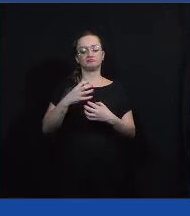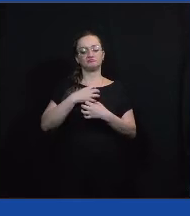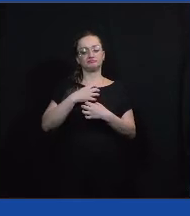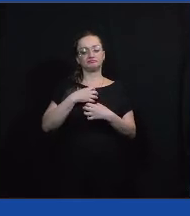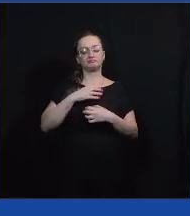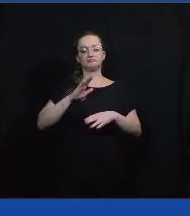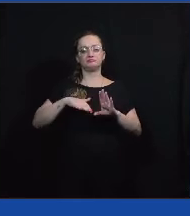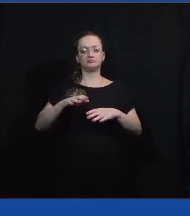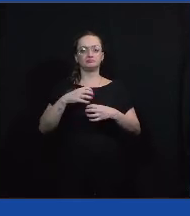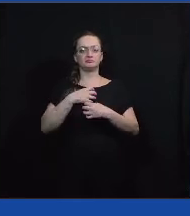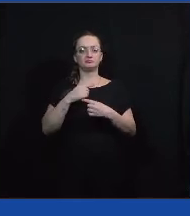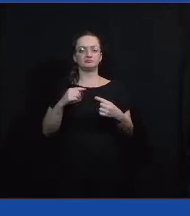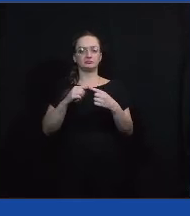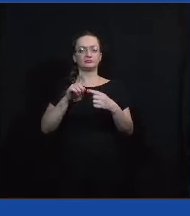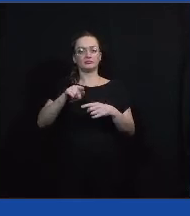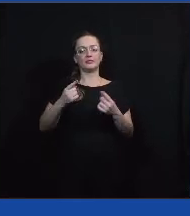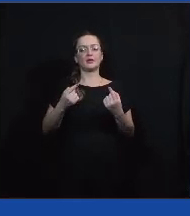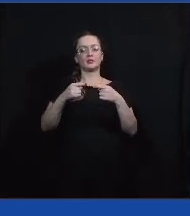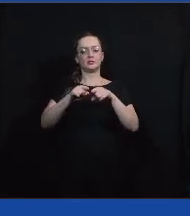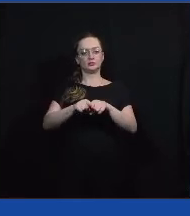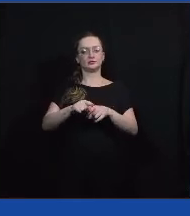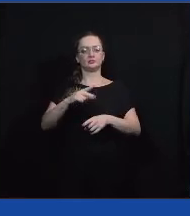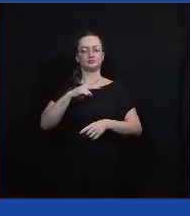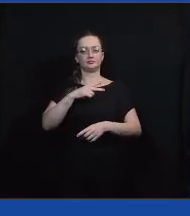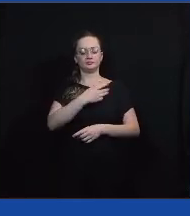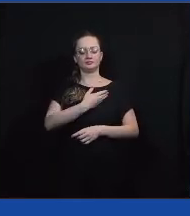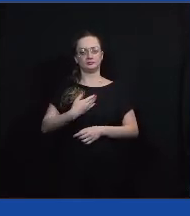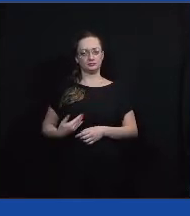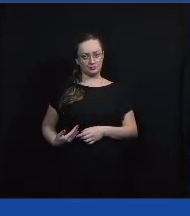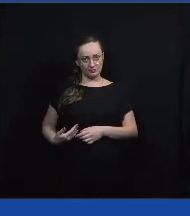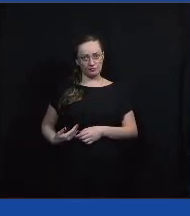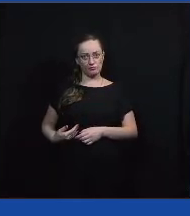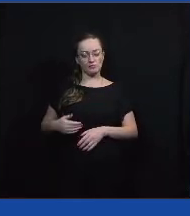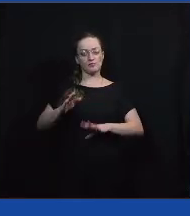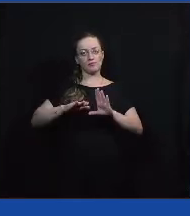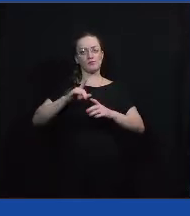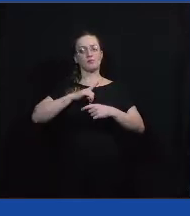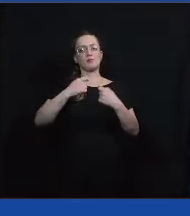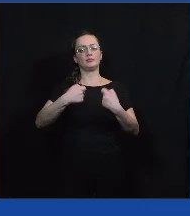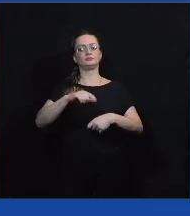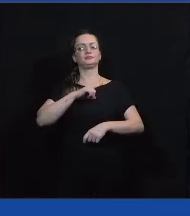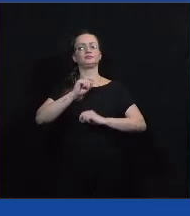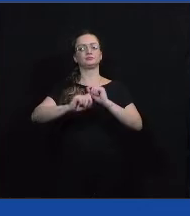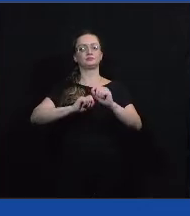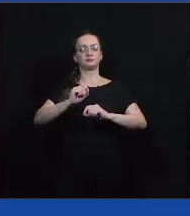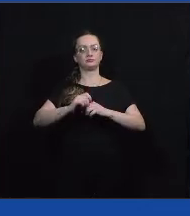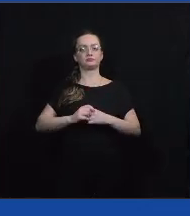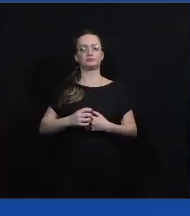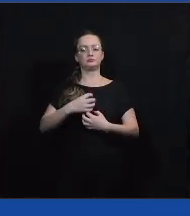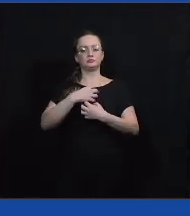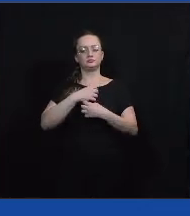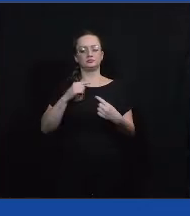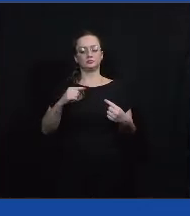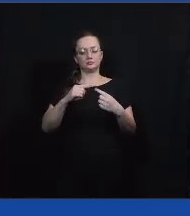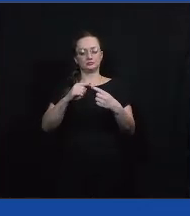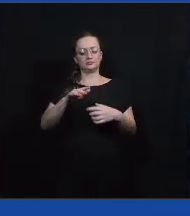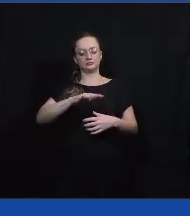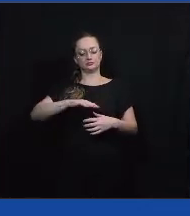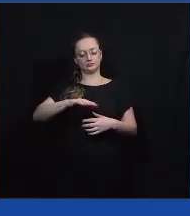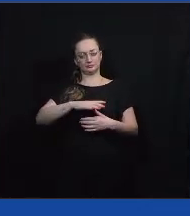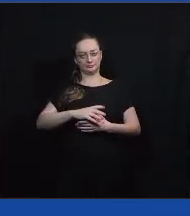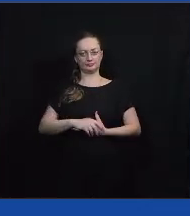sentido, porque se é uma parceria público-privada, né? Talvez tenha que ter um incentivo nessa linha, né?